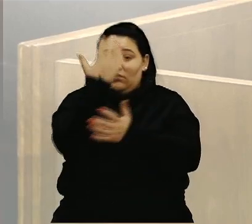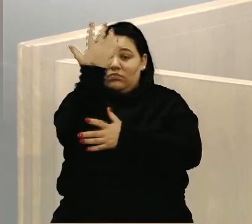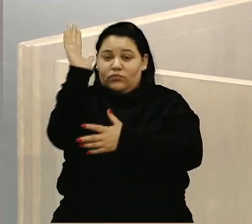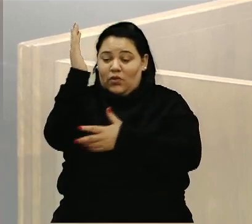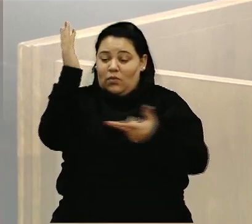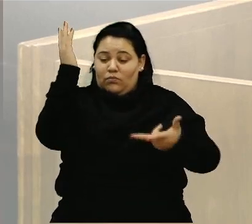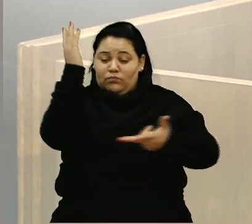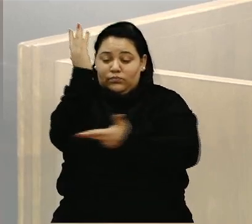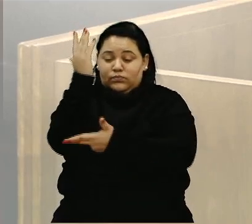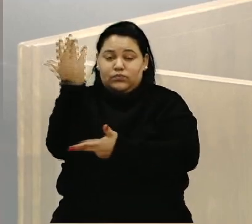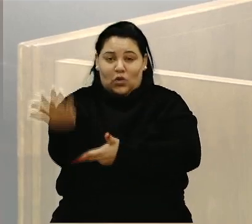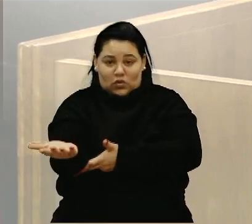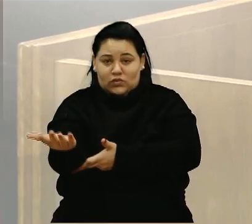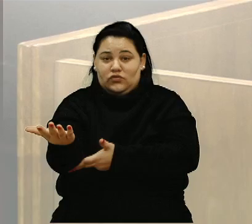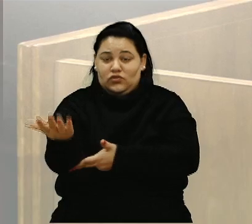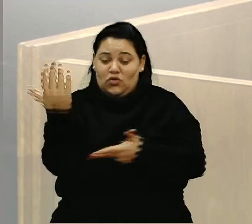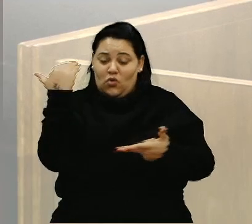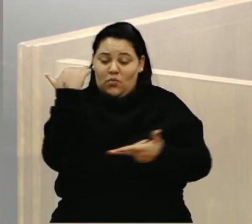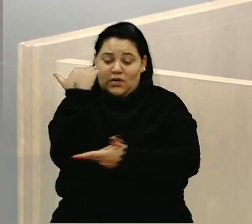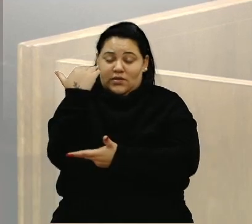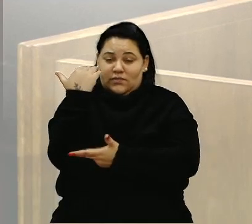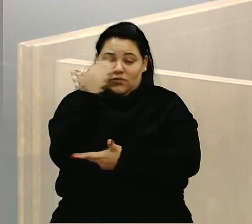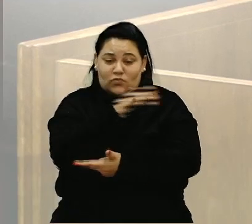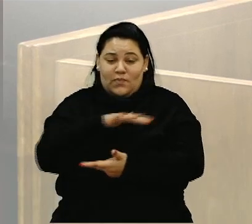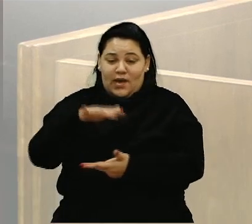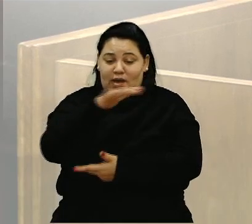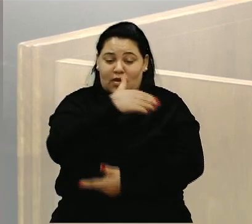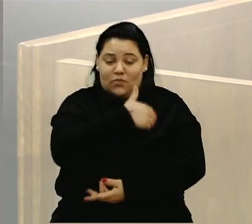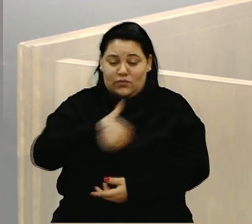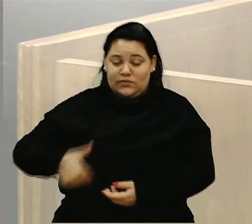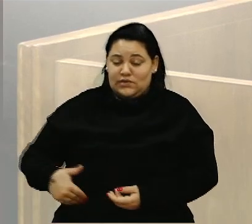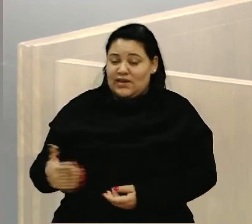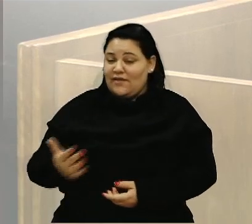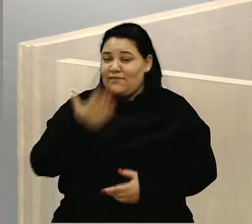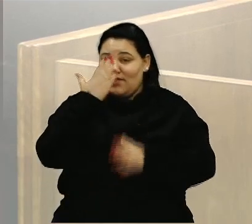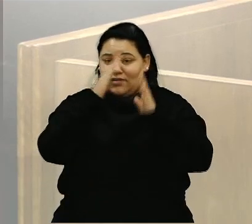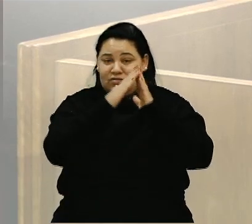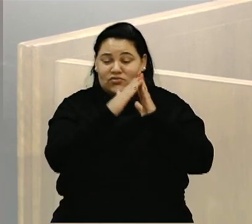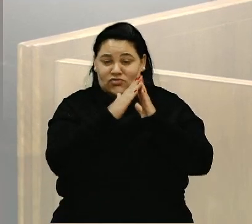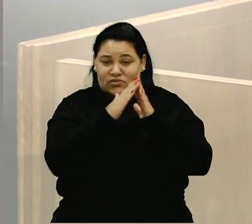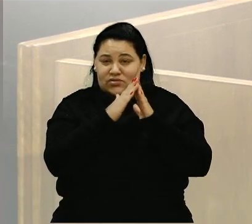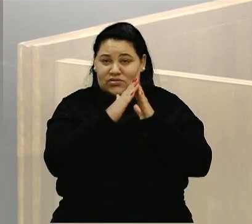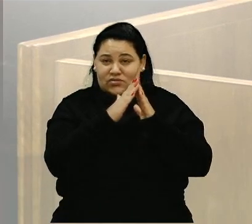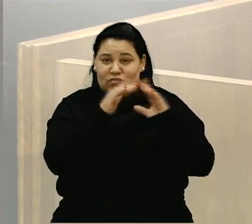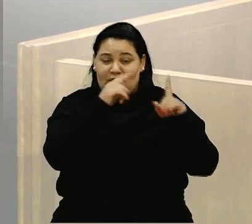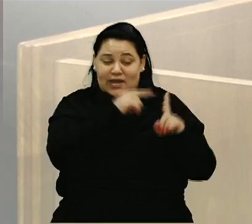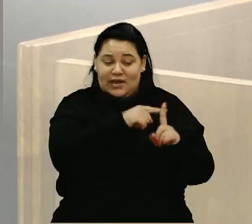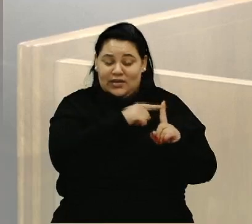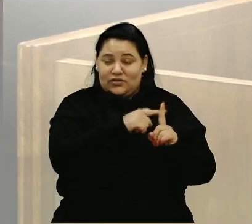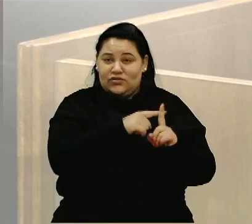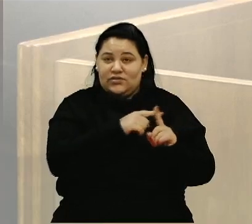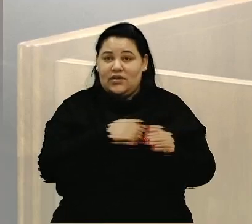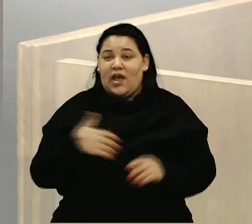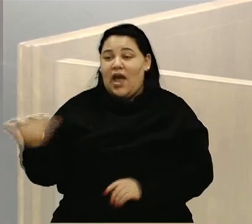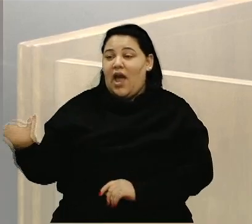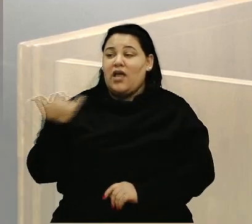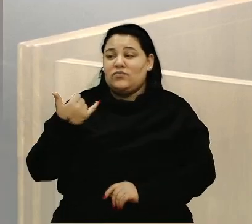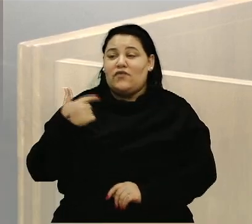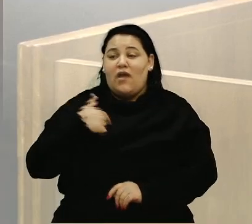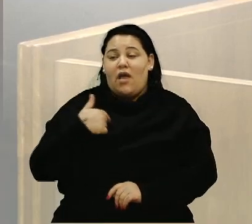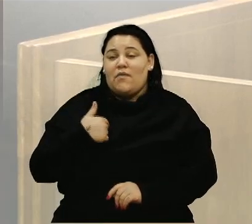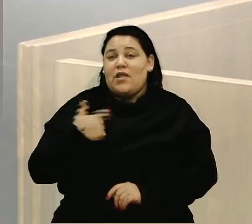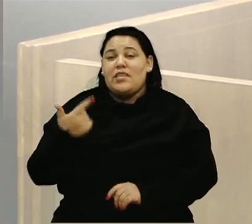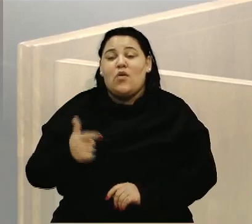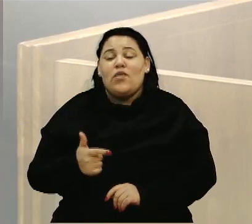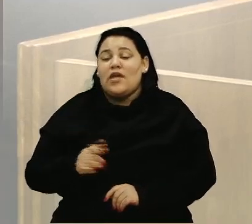pública, na frente de uma igreja, no Santo Antônio. Só tem uma equipe,'Ambrós. Não tem como. De noite, a Magalha, a Secretaria da Cultura,